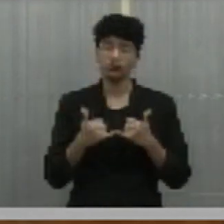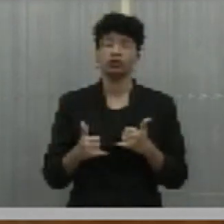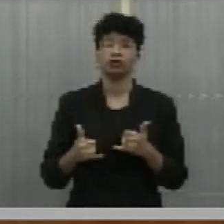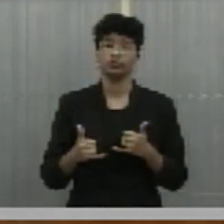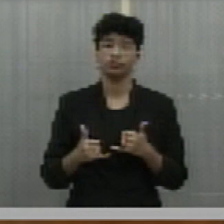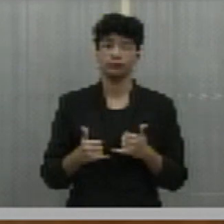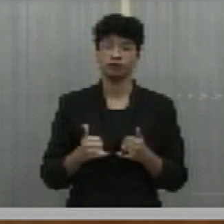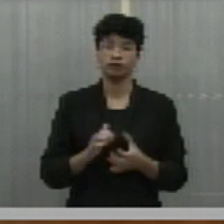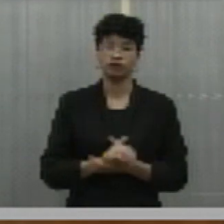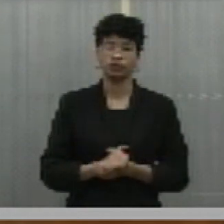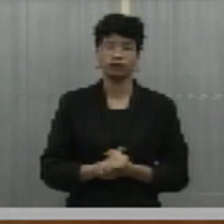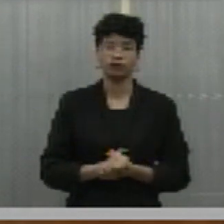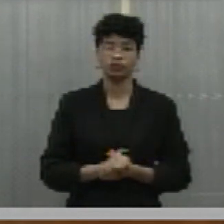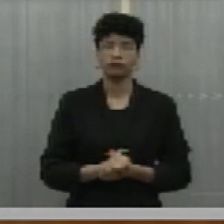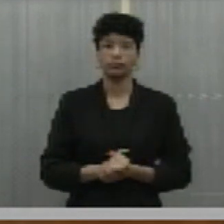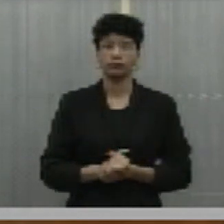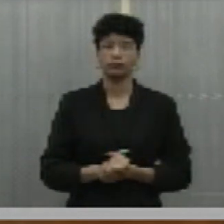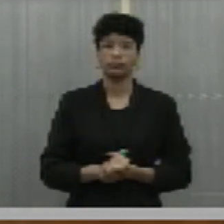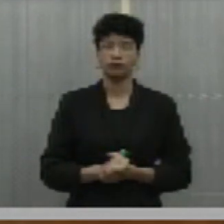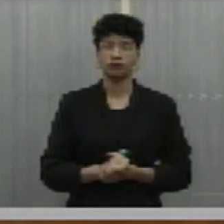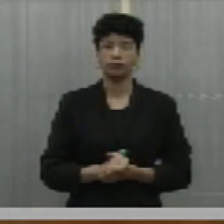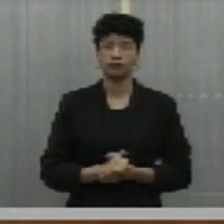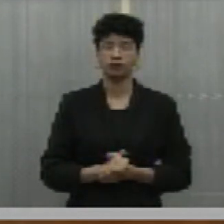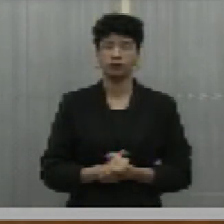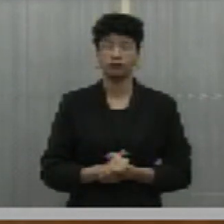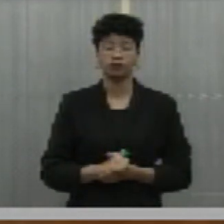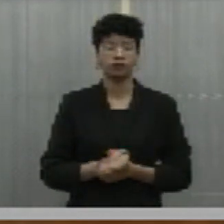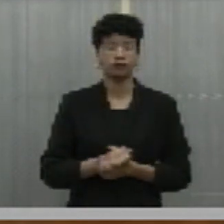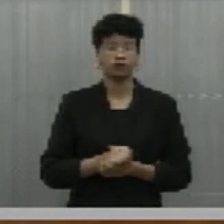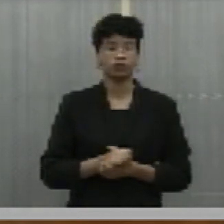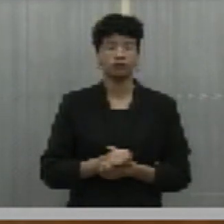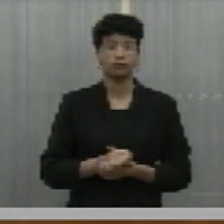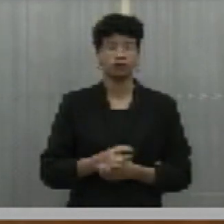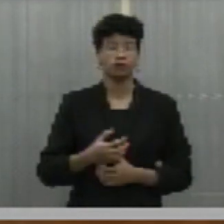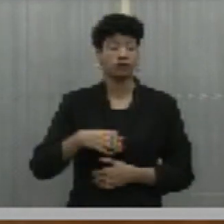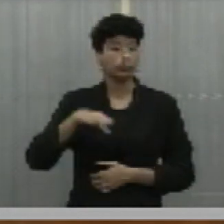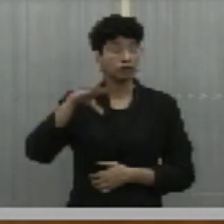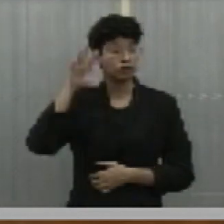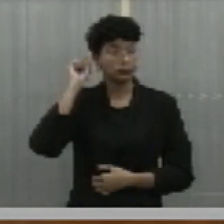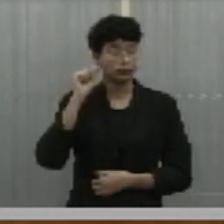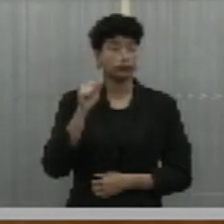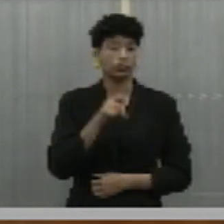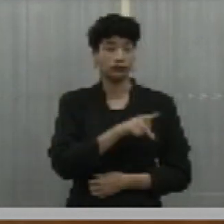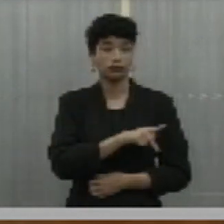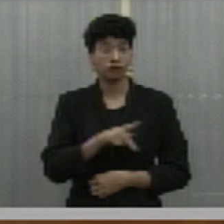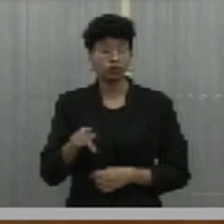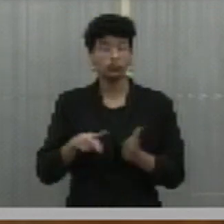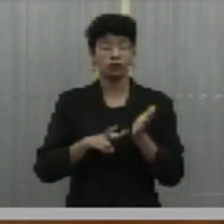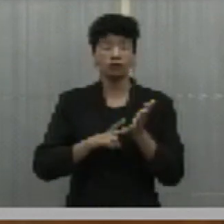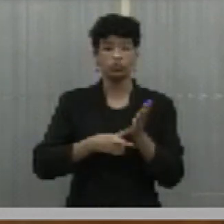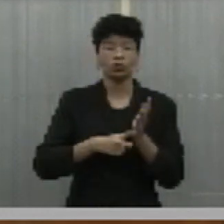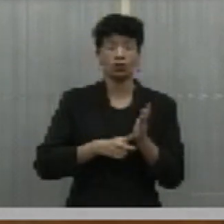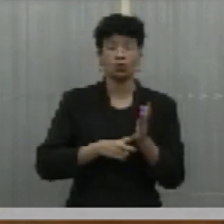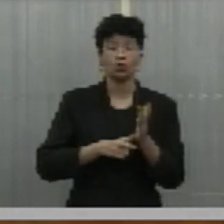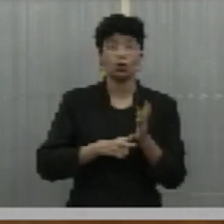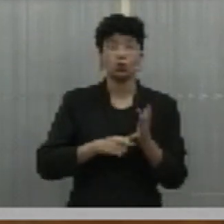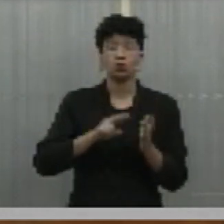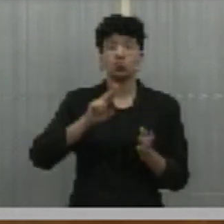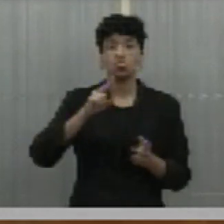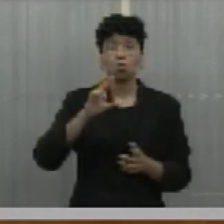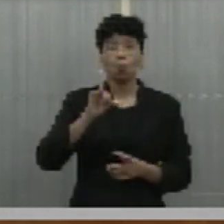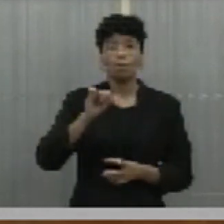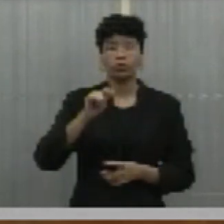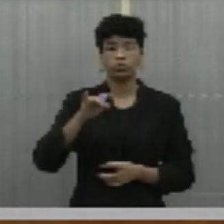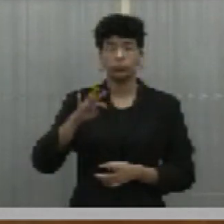é que, ouvindo o presidente do Sindicato dos Urbanitários, ele constatou